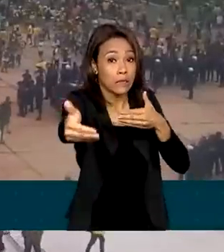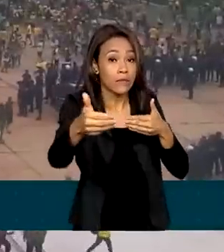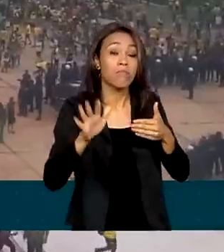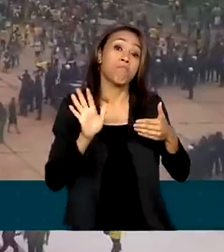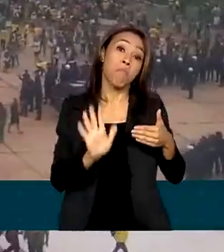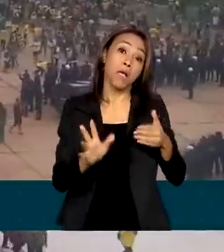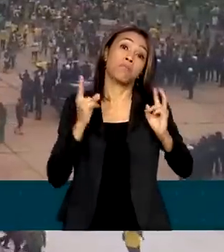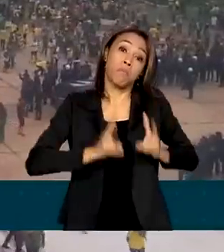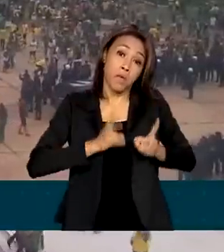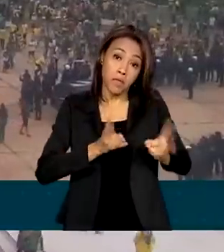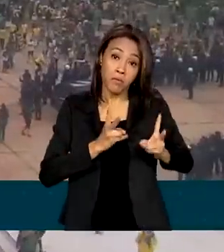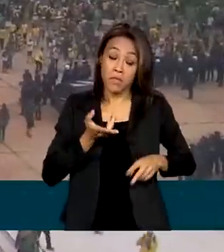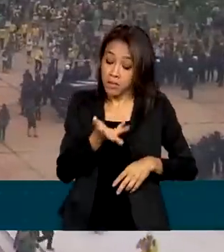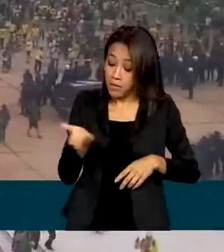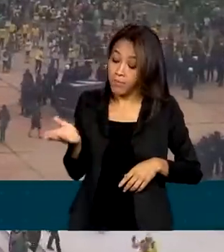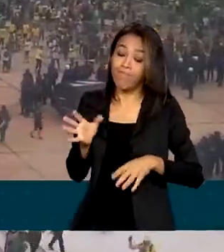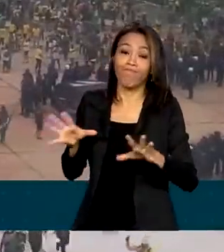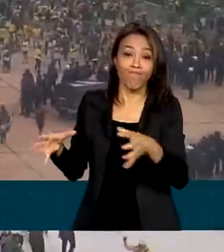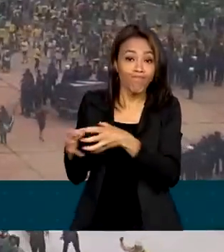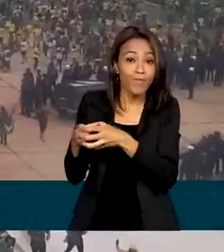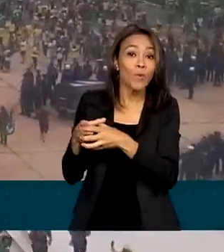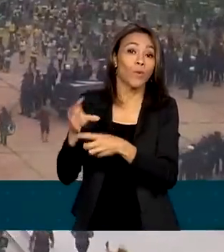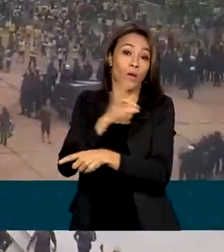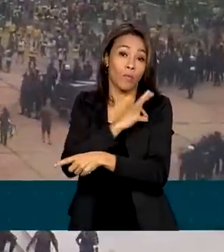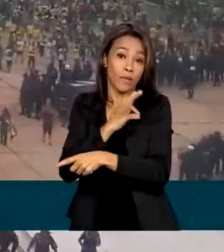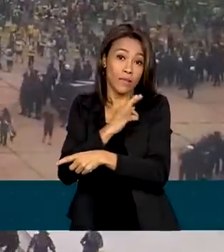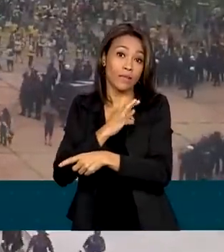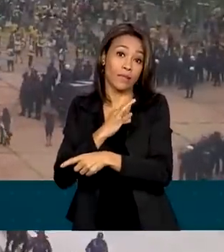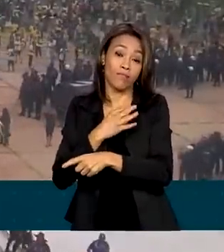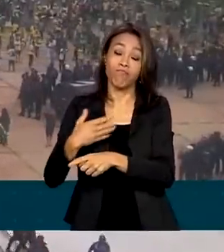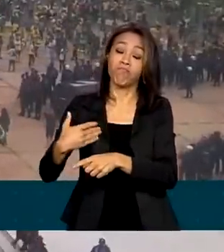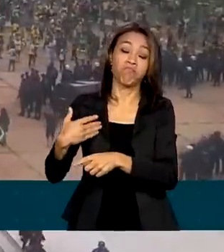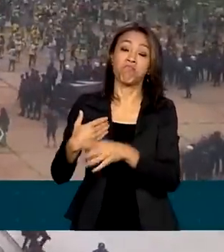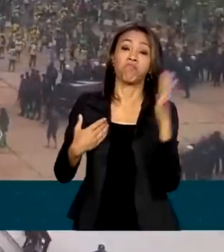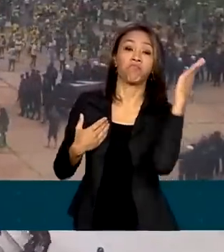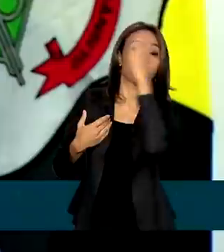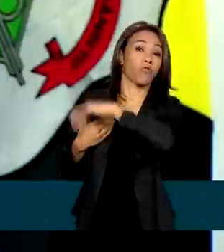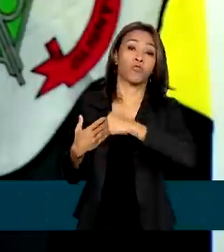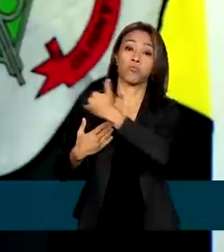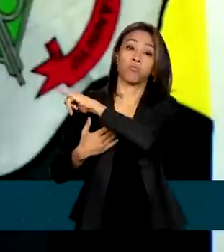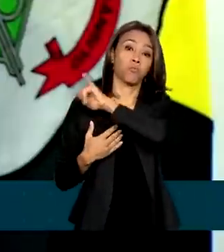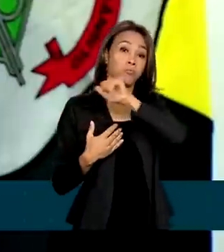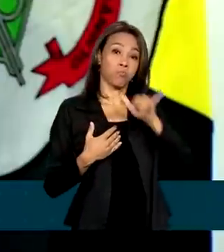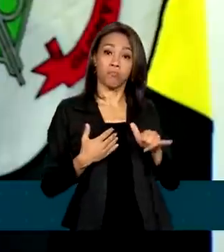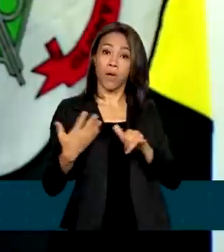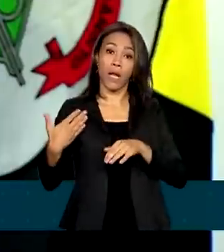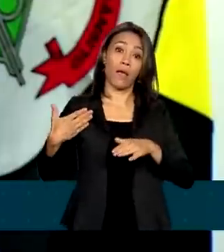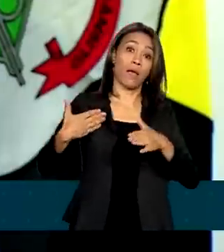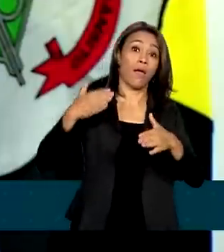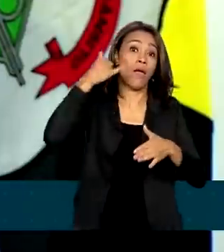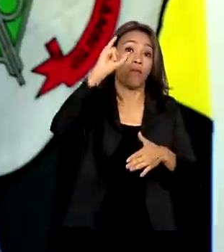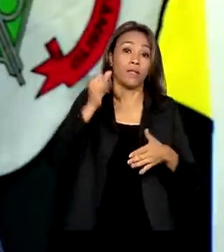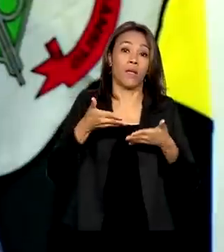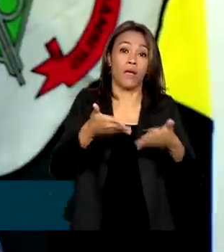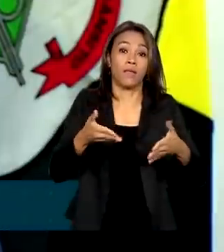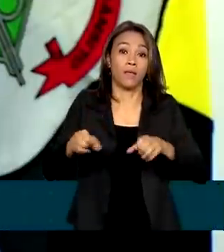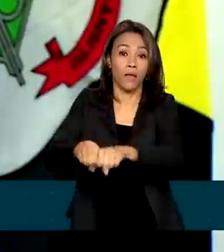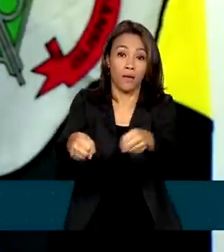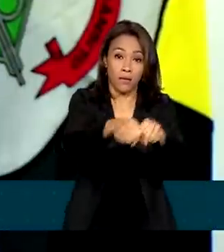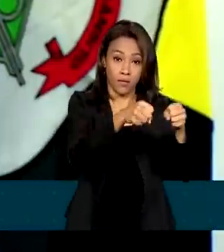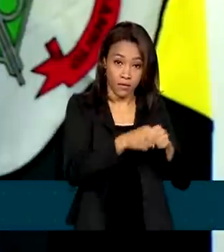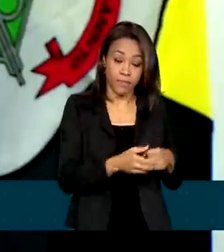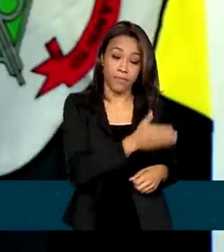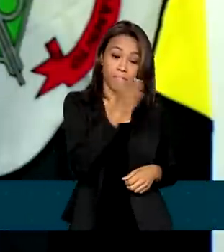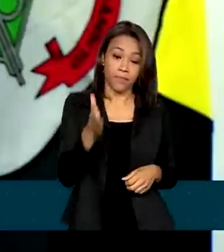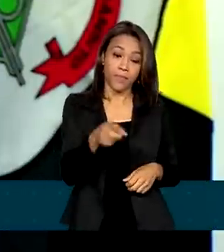assim, batalhões importantes para conter os terroristas não foram acionados. Nesse relatório da inteligência, o relatório vai estar disponível